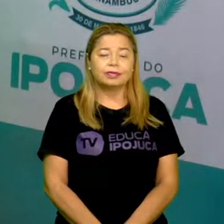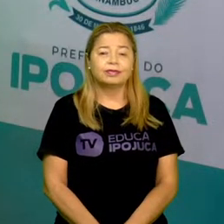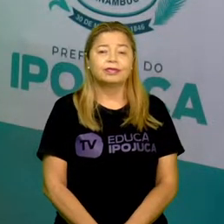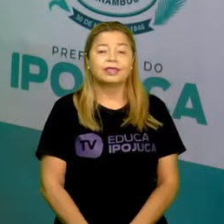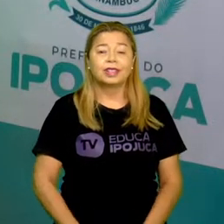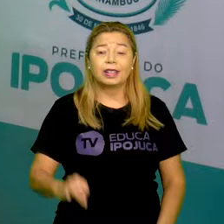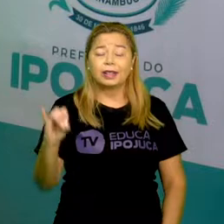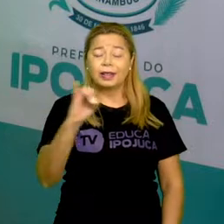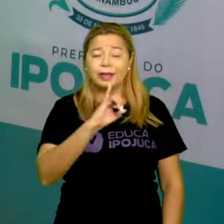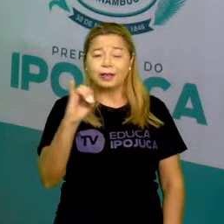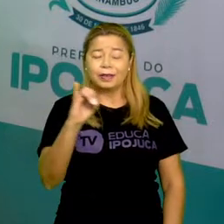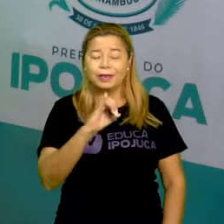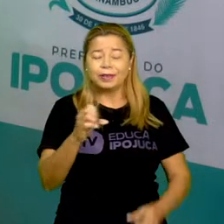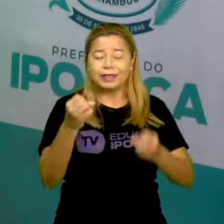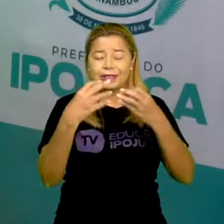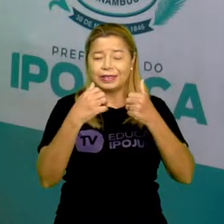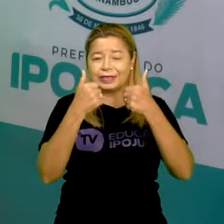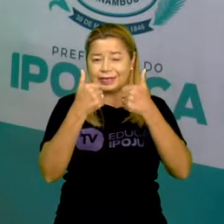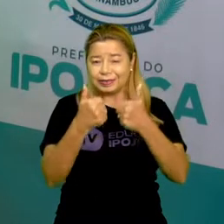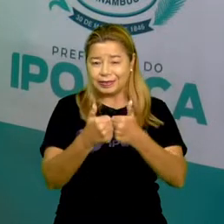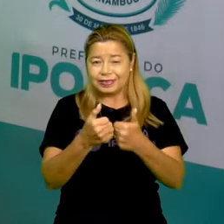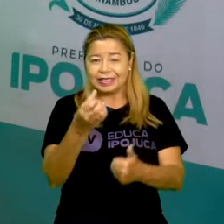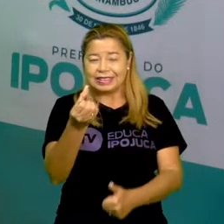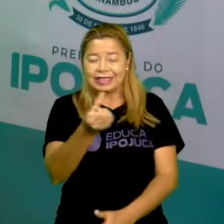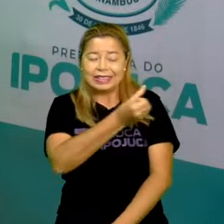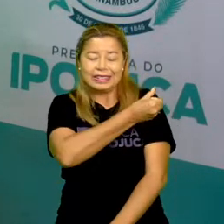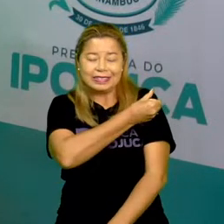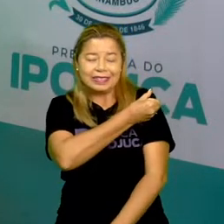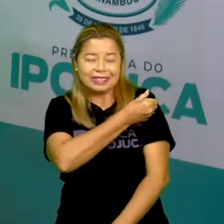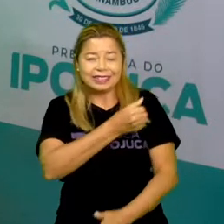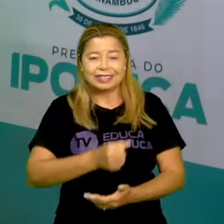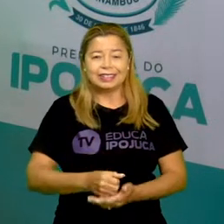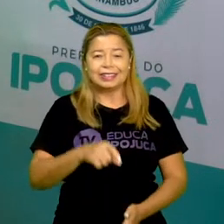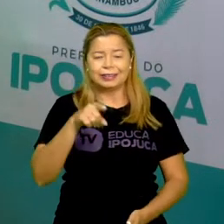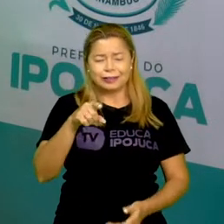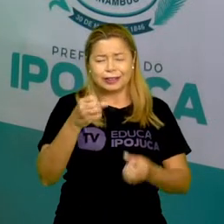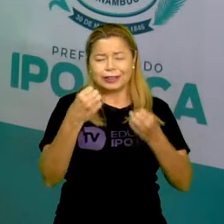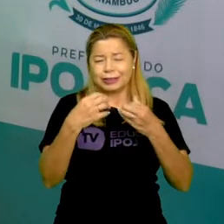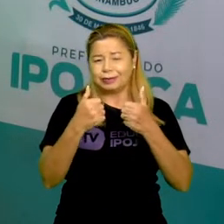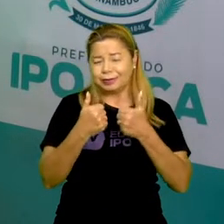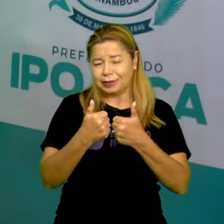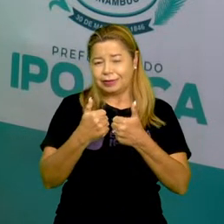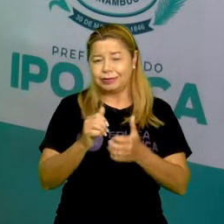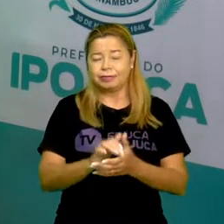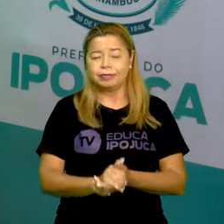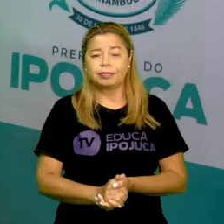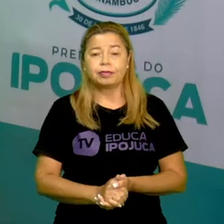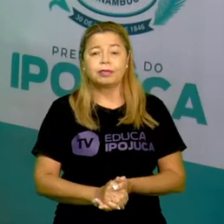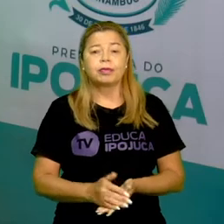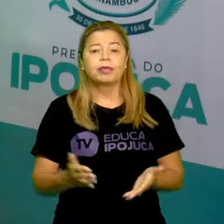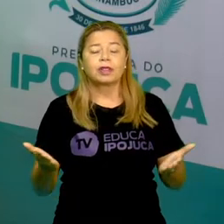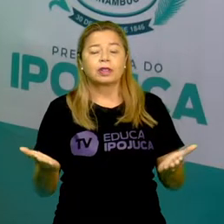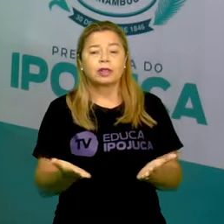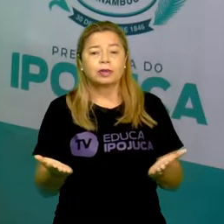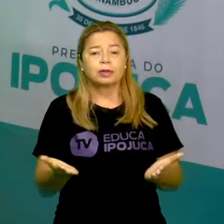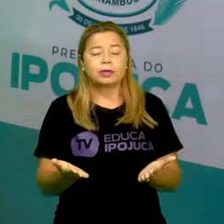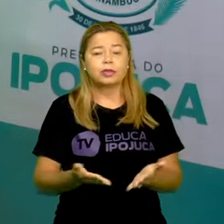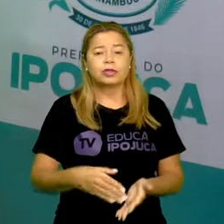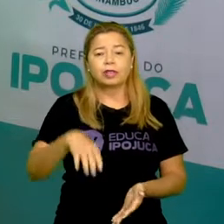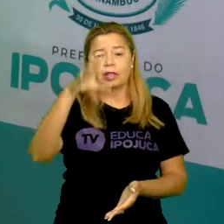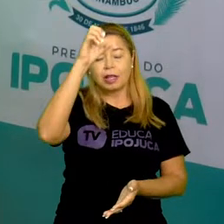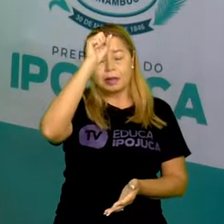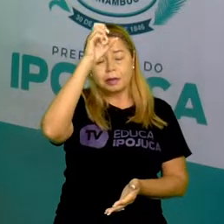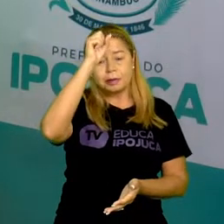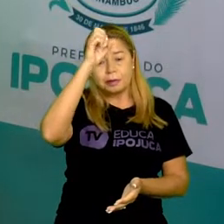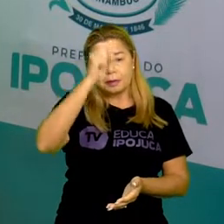Olá, tudo bem sexto ano? Como é que vocês estão? Pois é, hoje nós vamos falar sobre